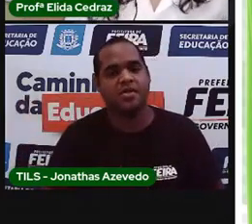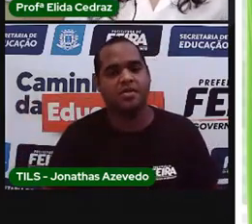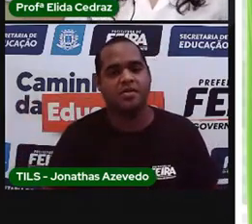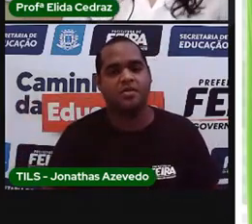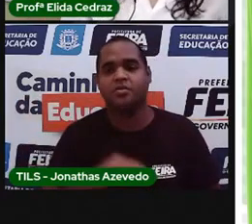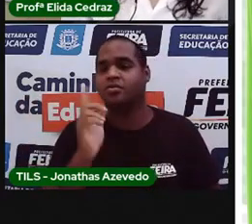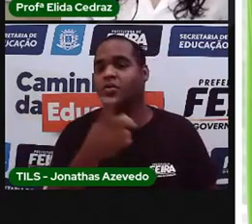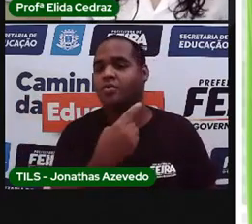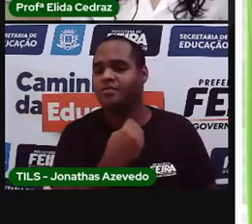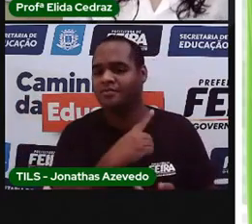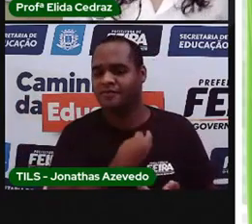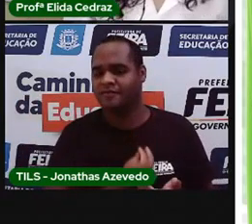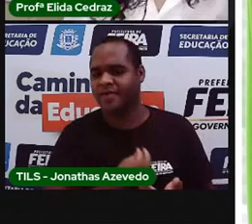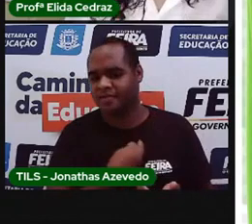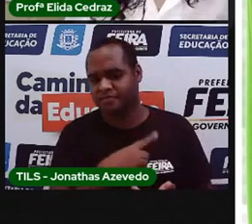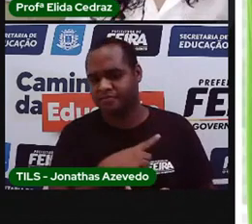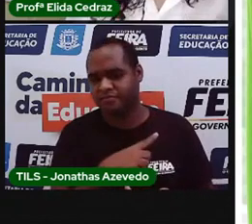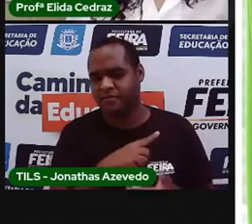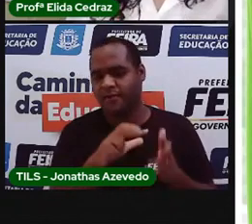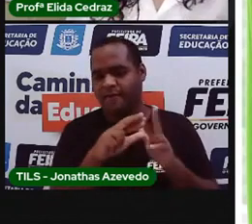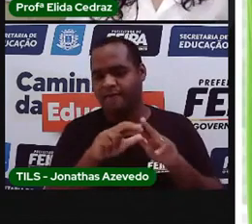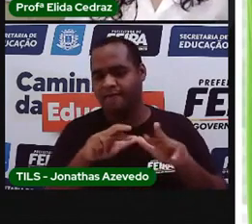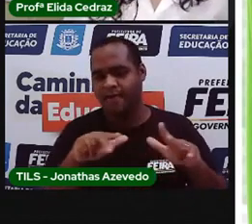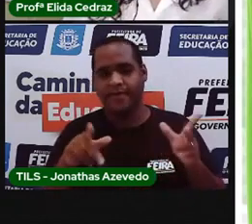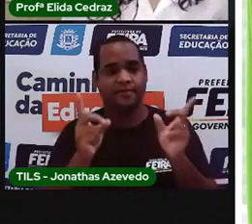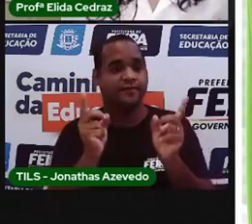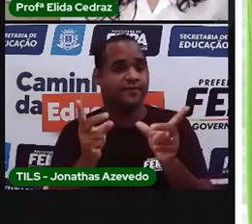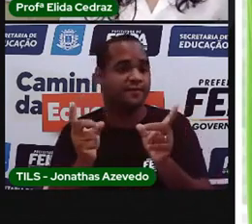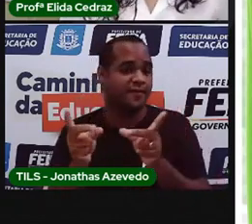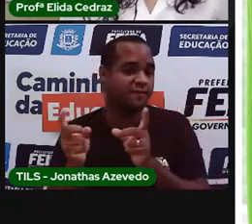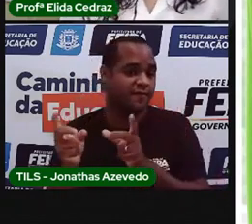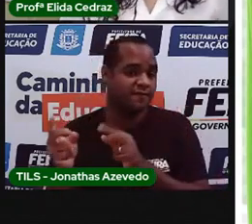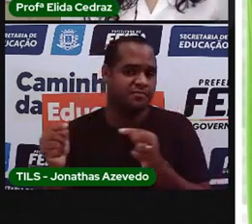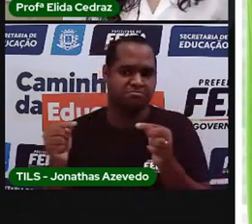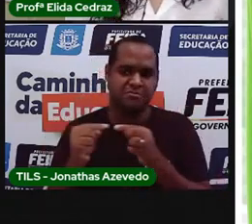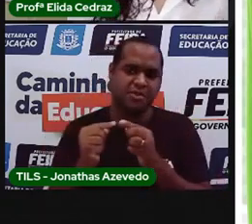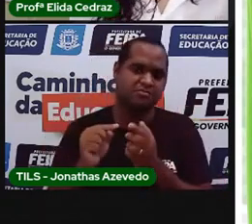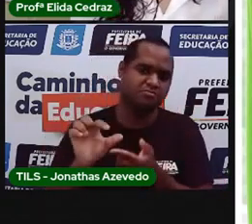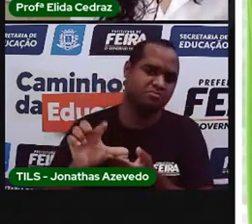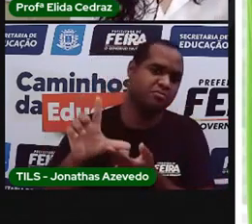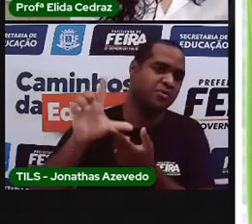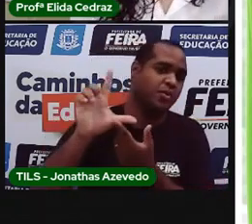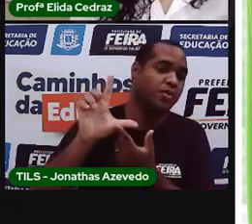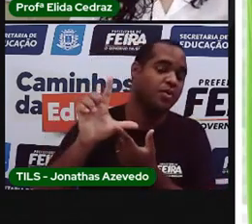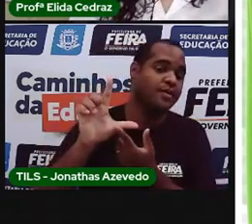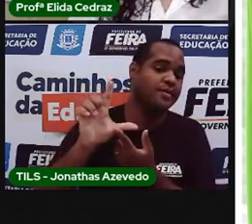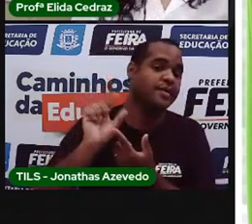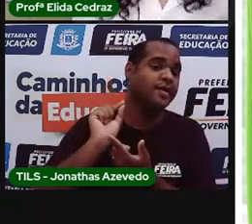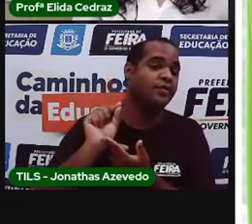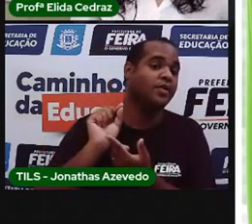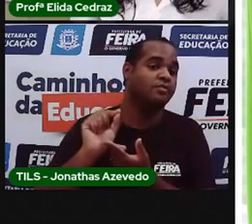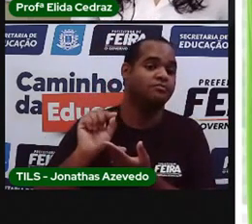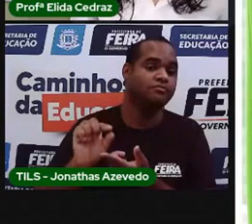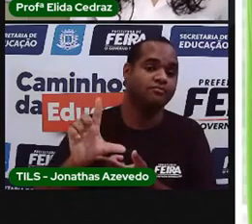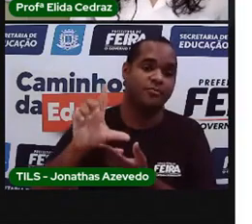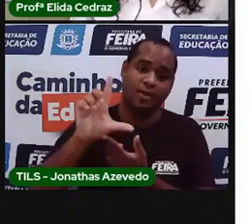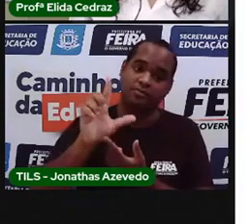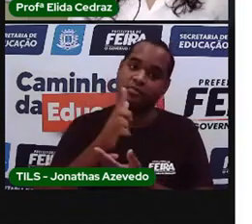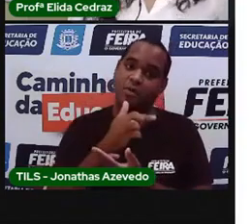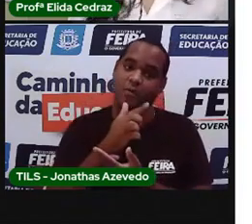Todos os produtos que são vendidos em litro, é porque eles são líquidos.